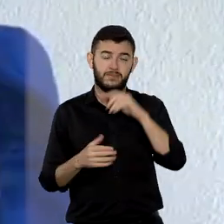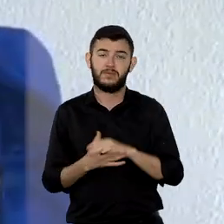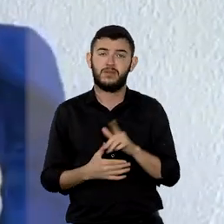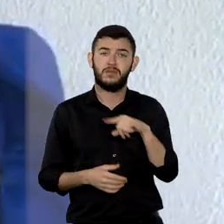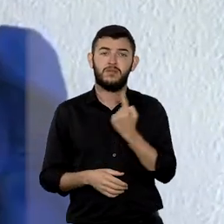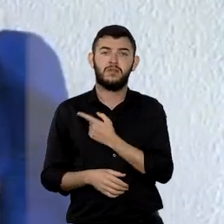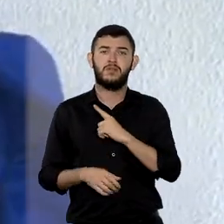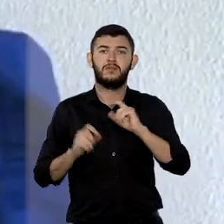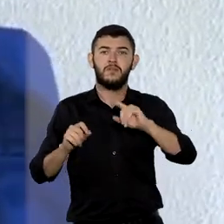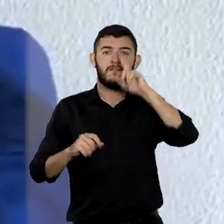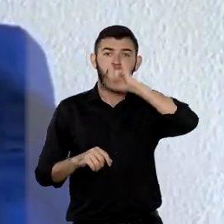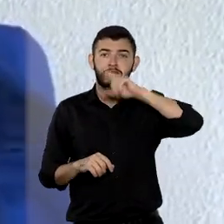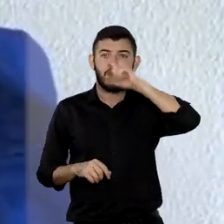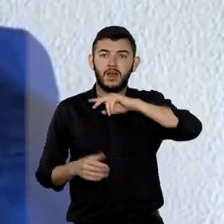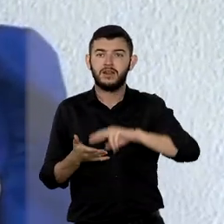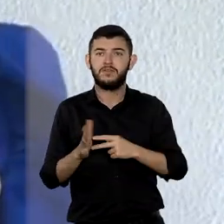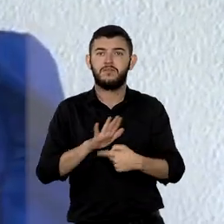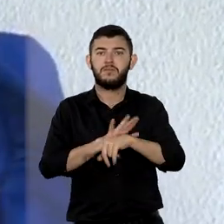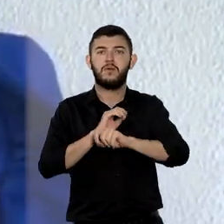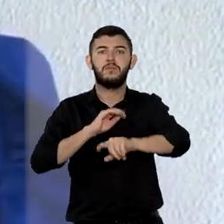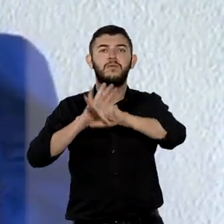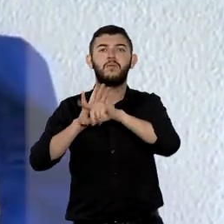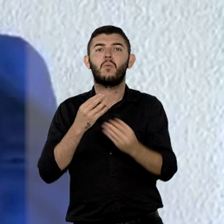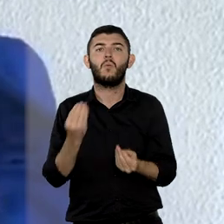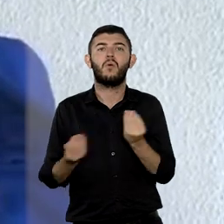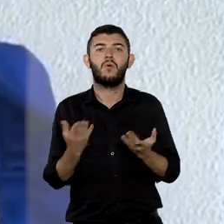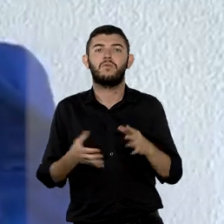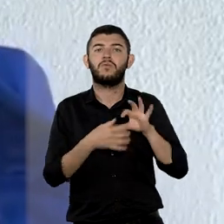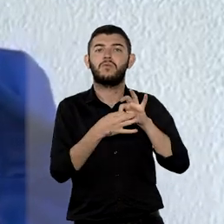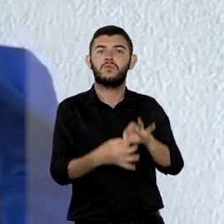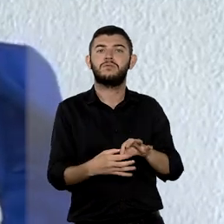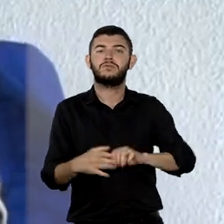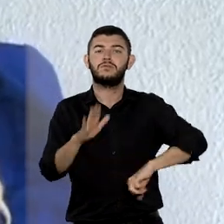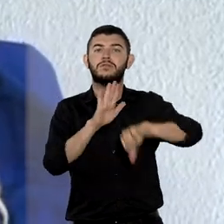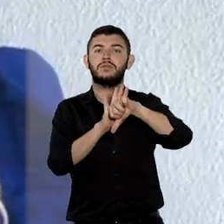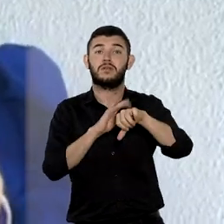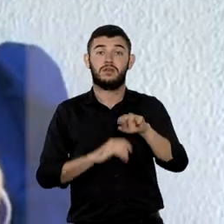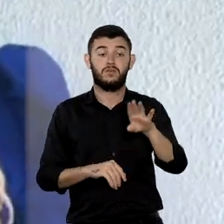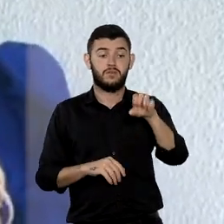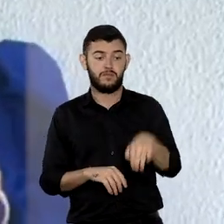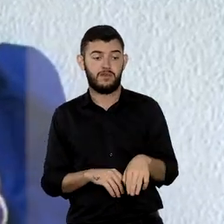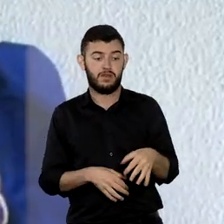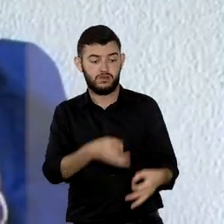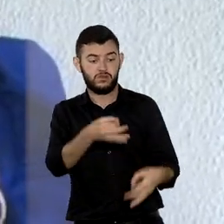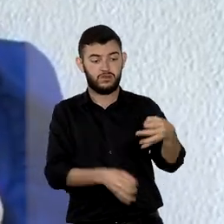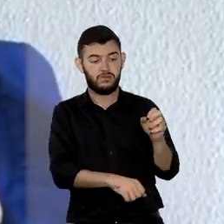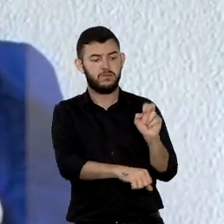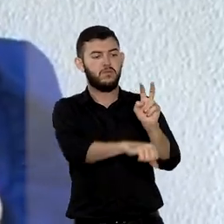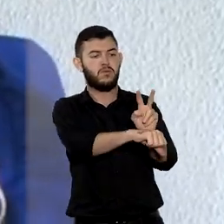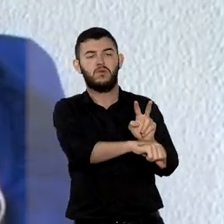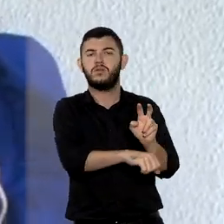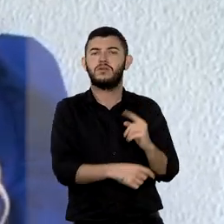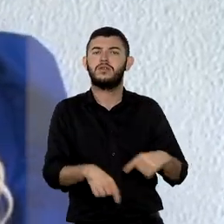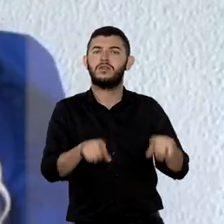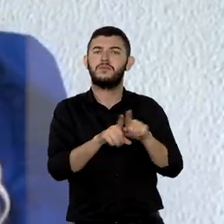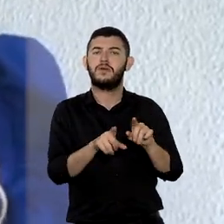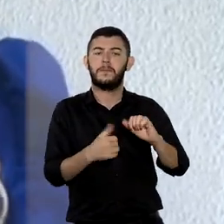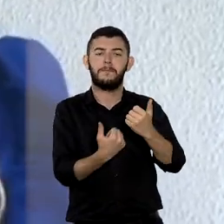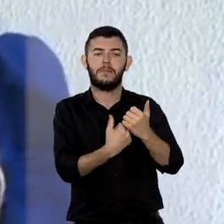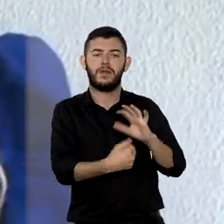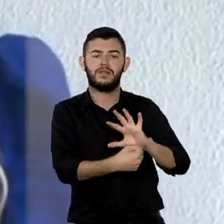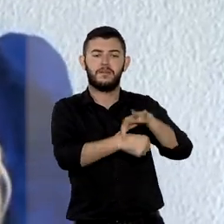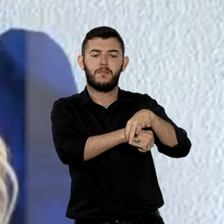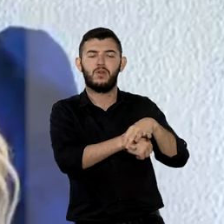realmente uma falha legislativa, principalmente na esfera criminal, onde o bem jurídico protegido, a questão